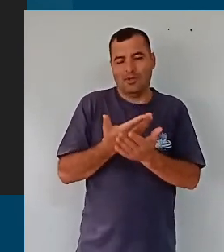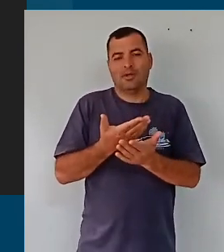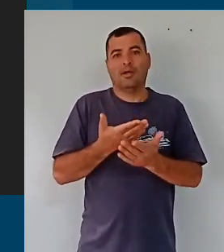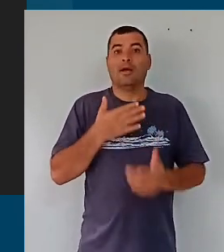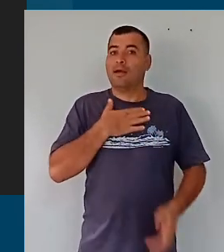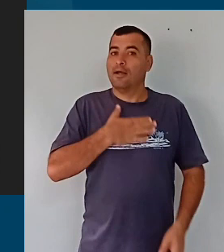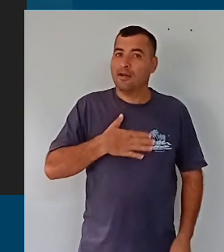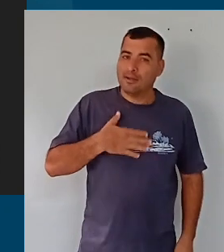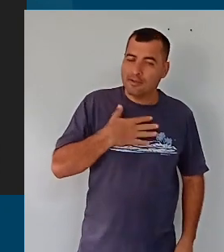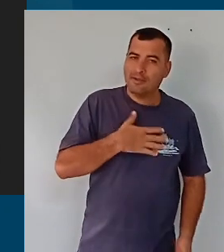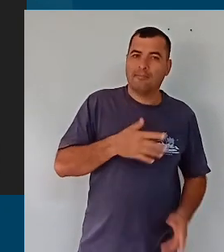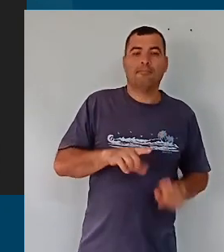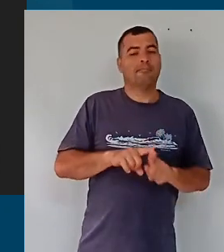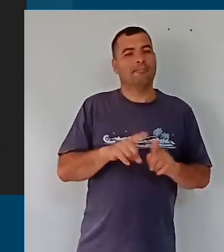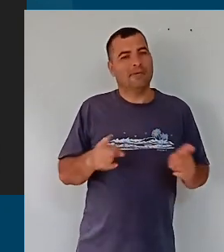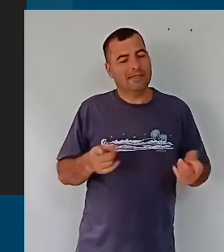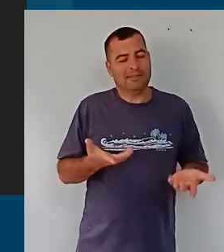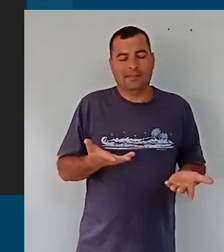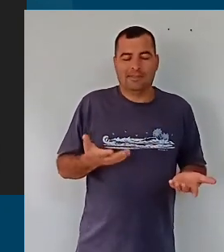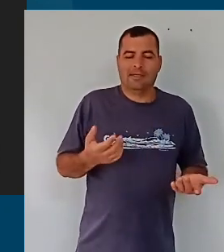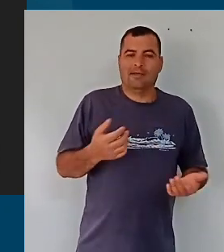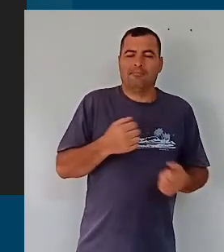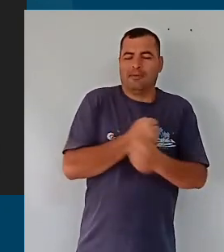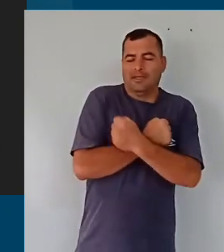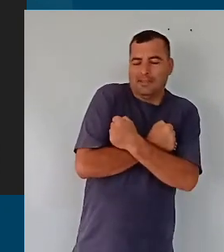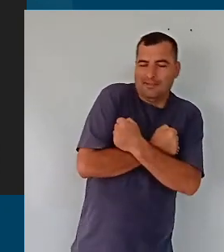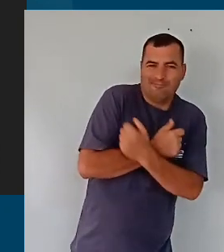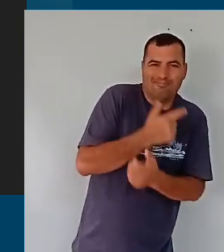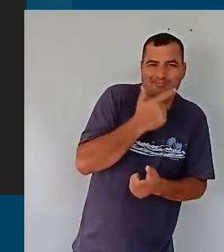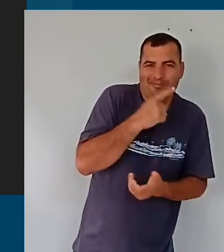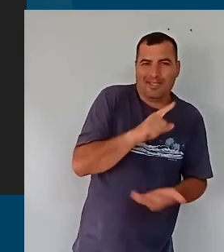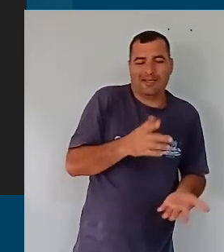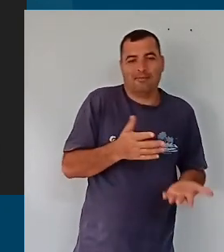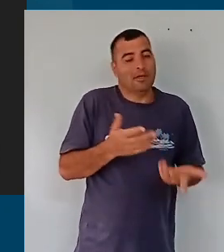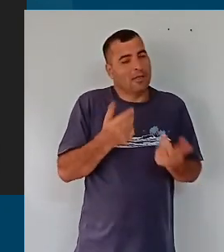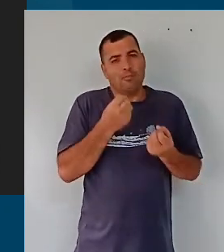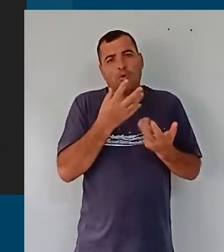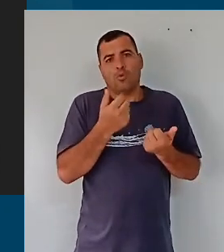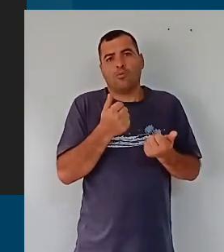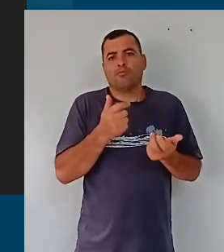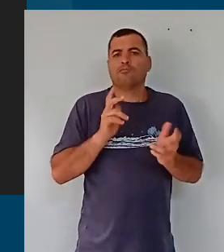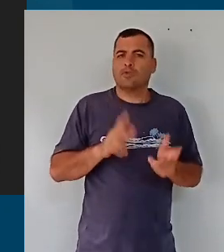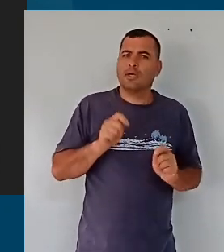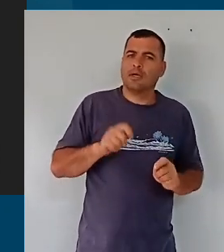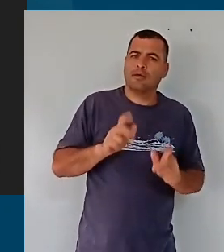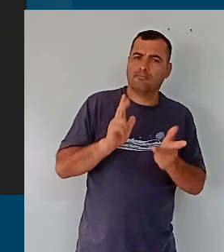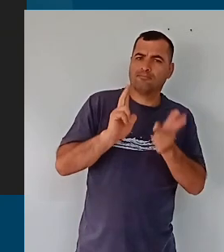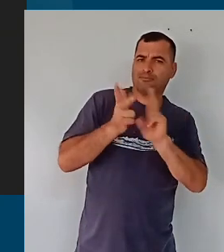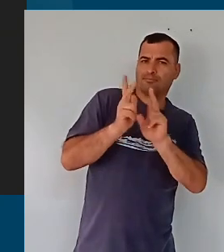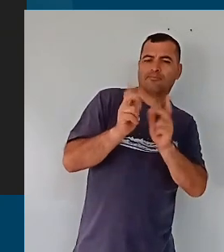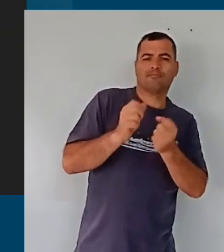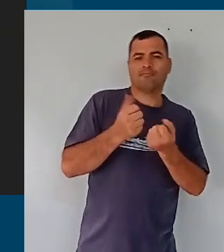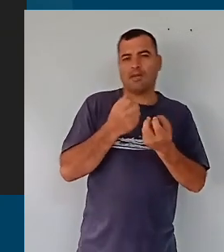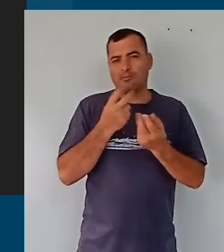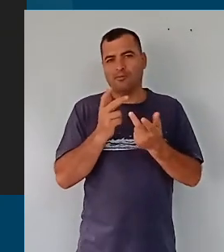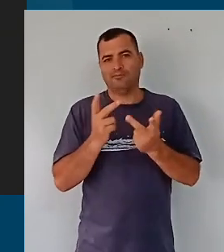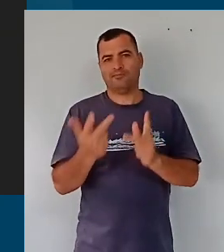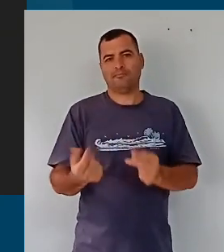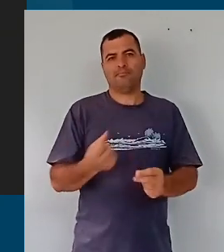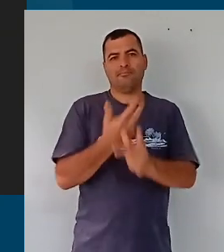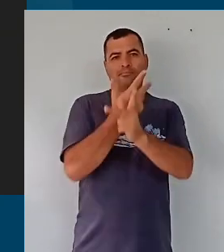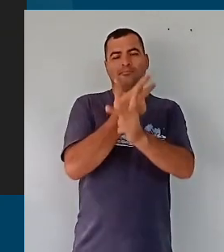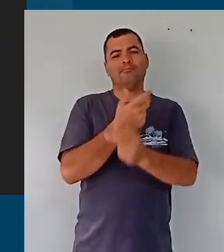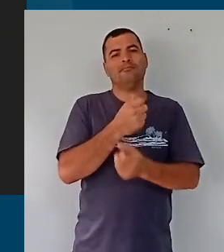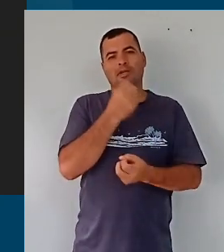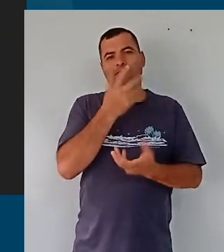gente não poder se olhar, se abraçar, a gente aqui conseguir ter essa troca, falar um pouquinho de toda